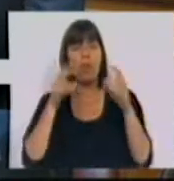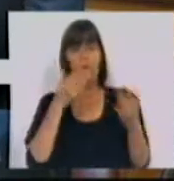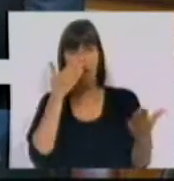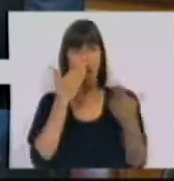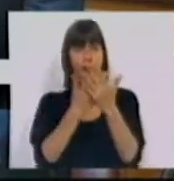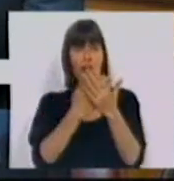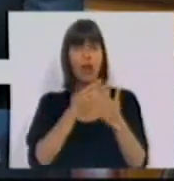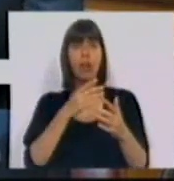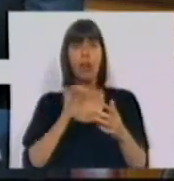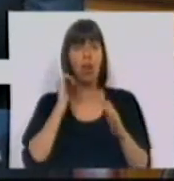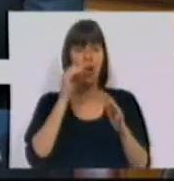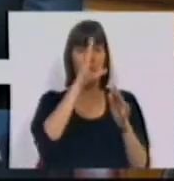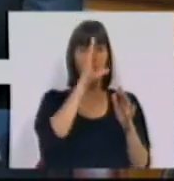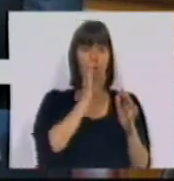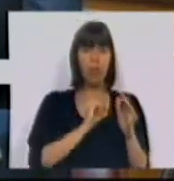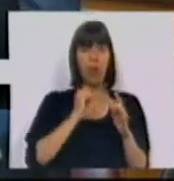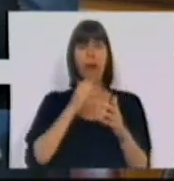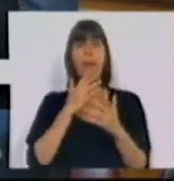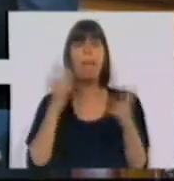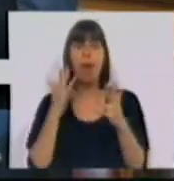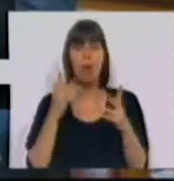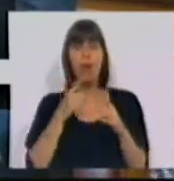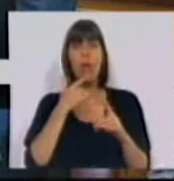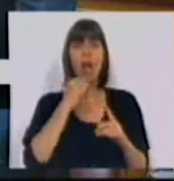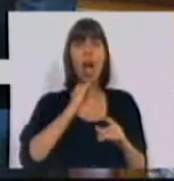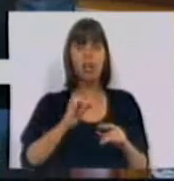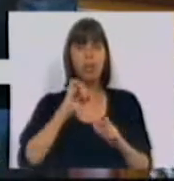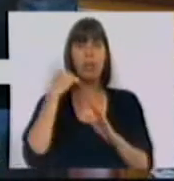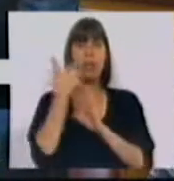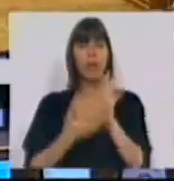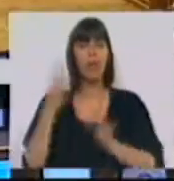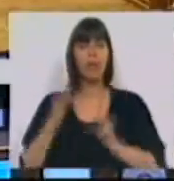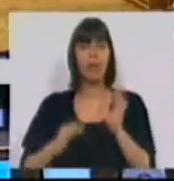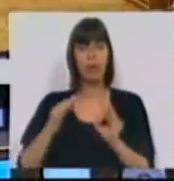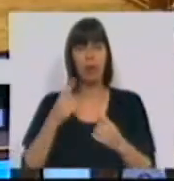constitucional que o Governo e a maioria tem feito ao Tribunal Constitucional no nosso país.